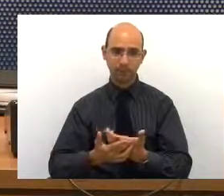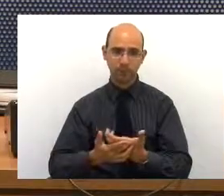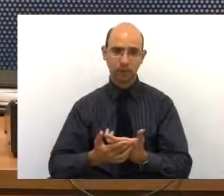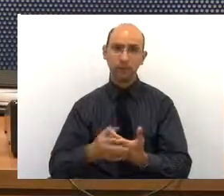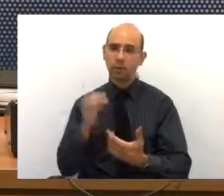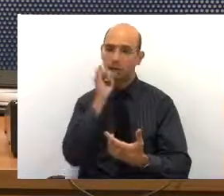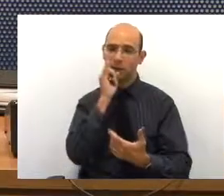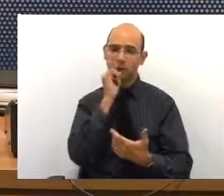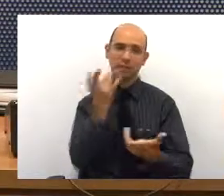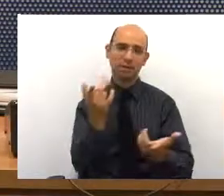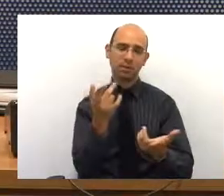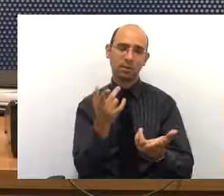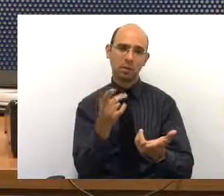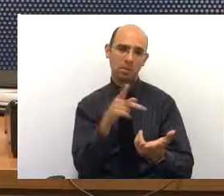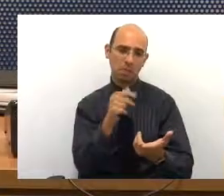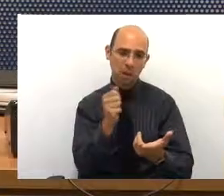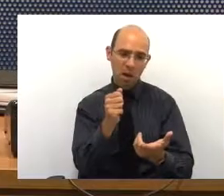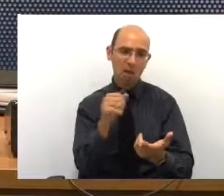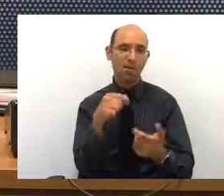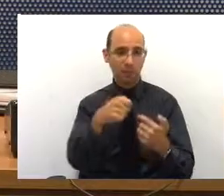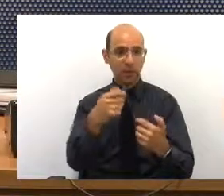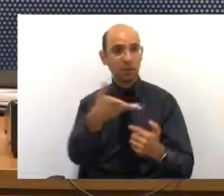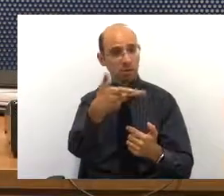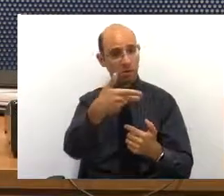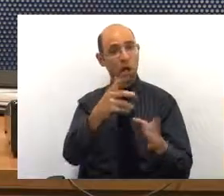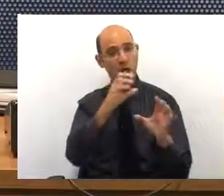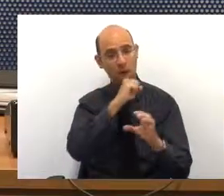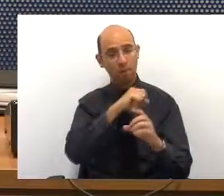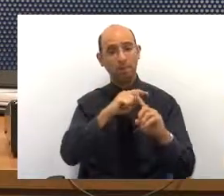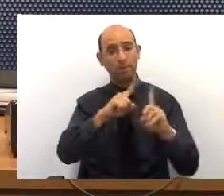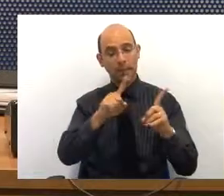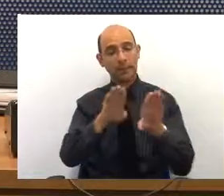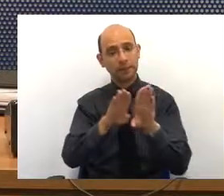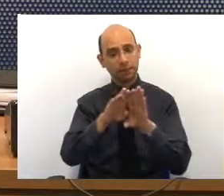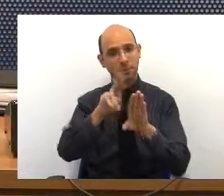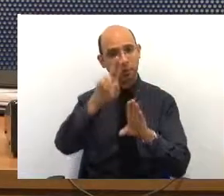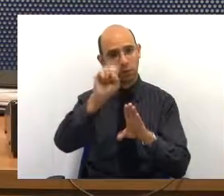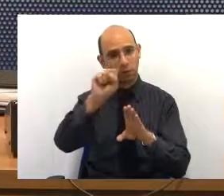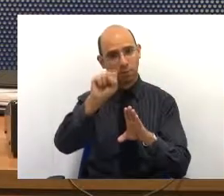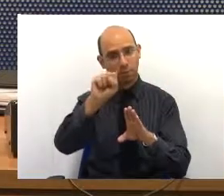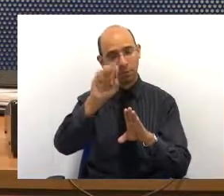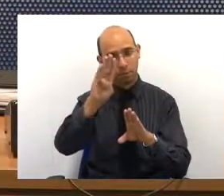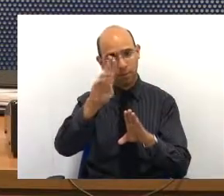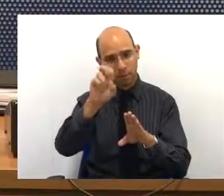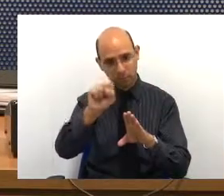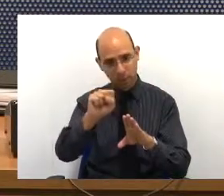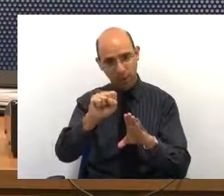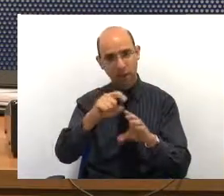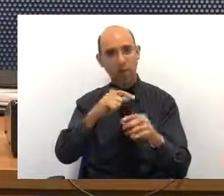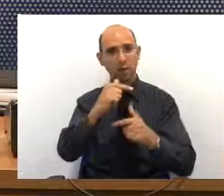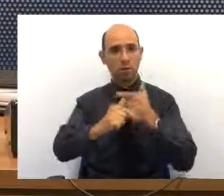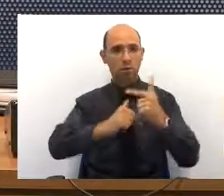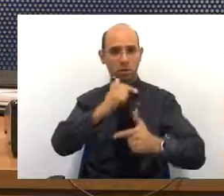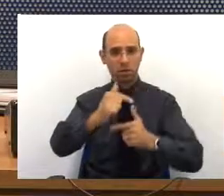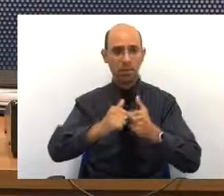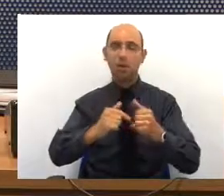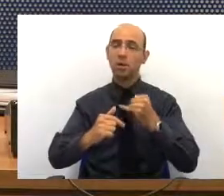ser atendida também, mas a UBS cumpre uma função não é